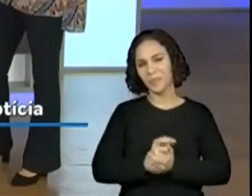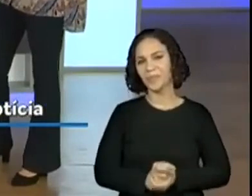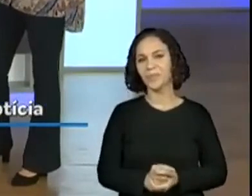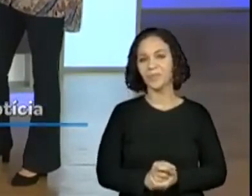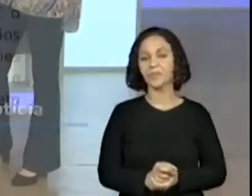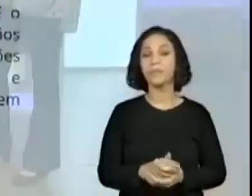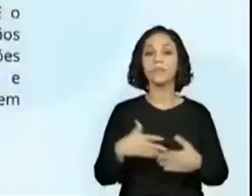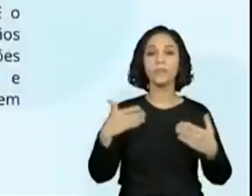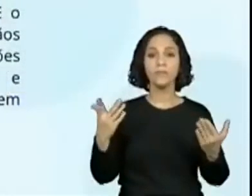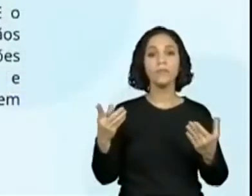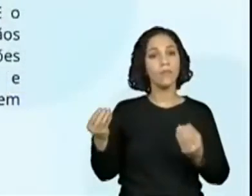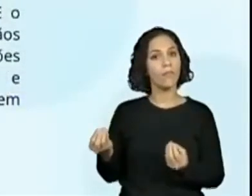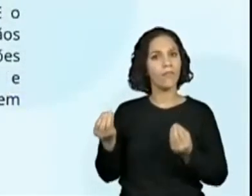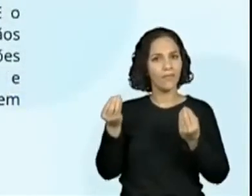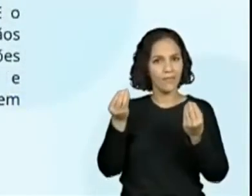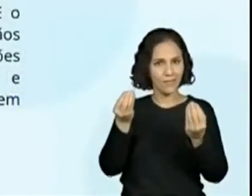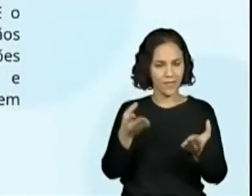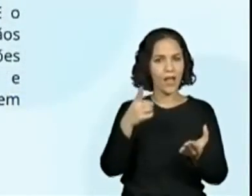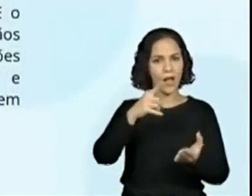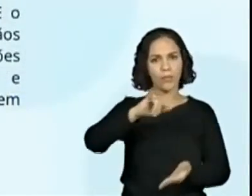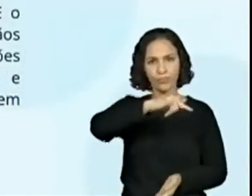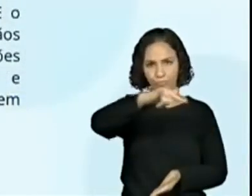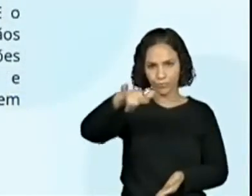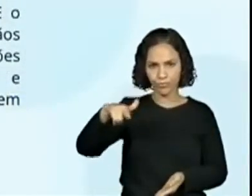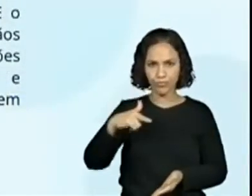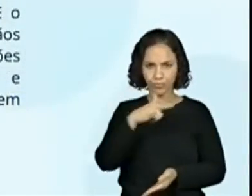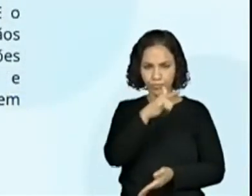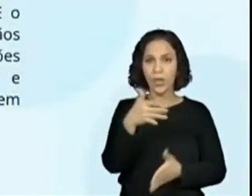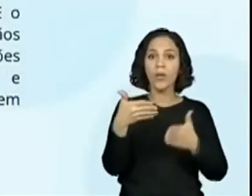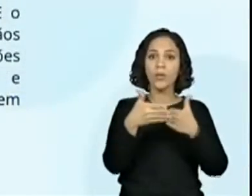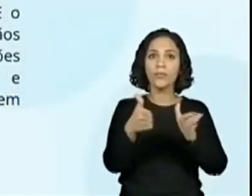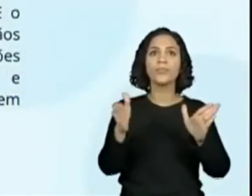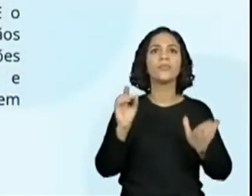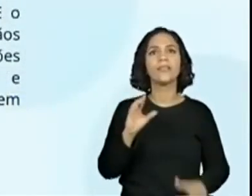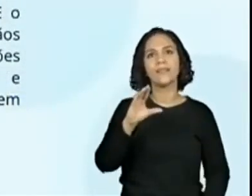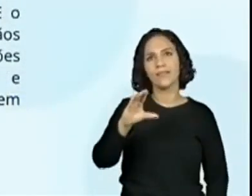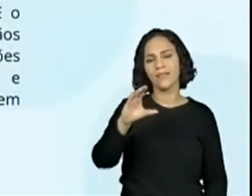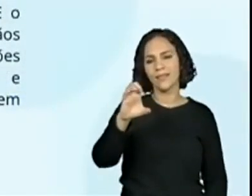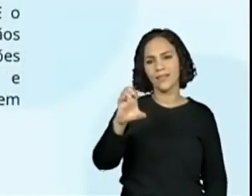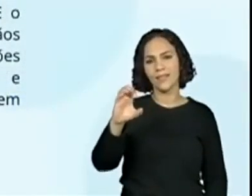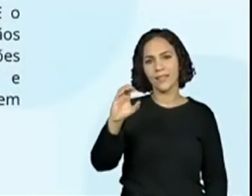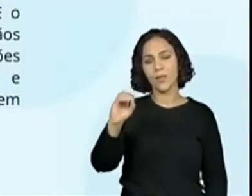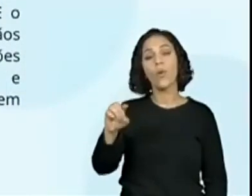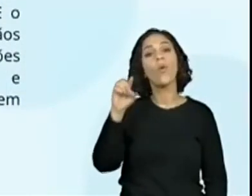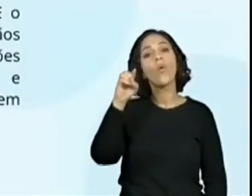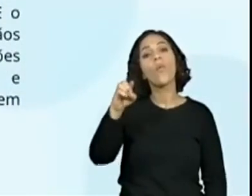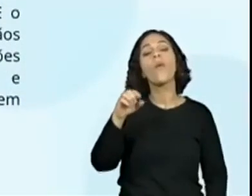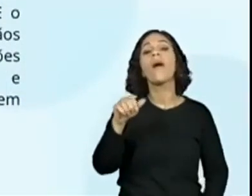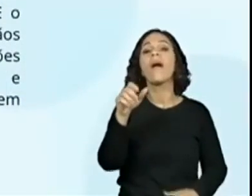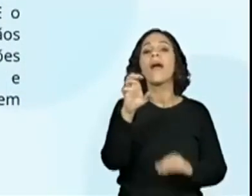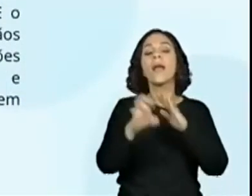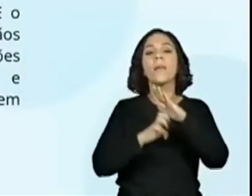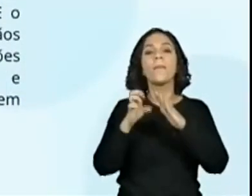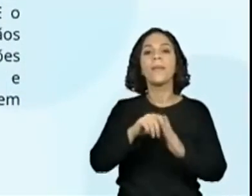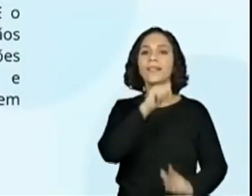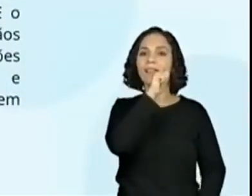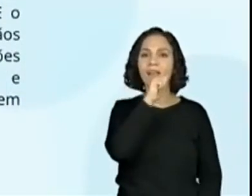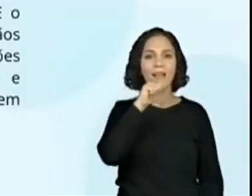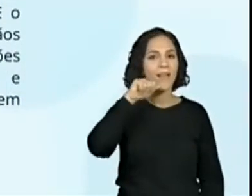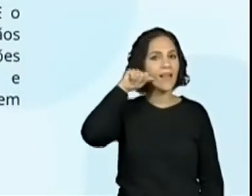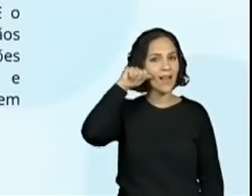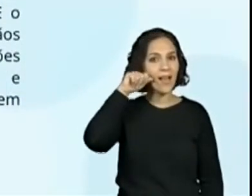A entrega comercial via drones foi lançada pelo CEO da Amazon, Jeff Bezos,